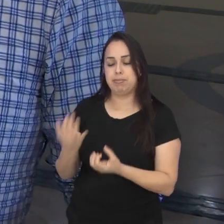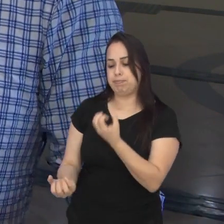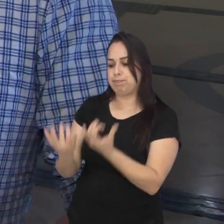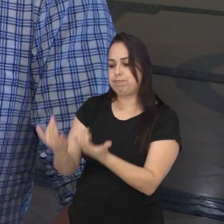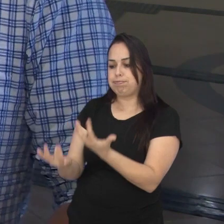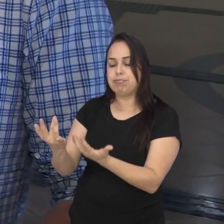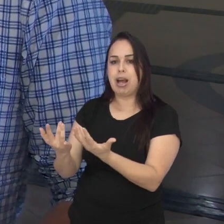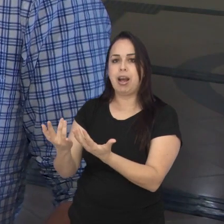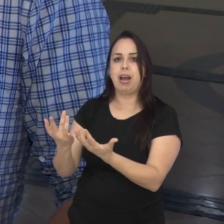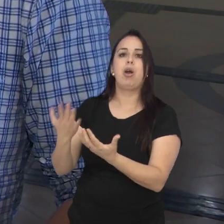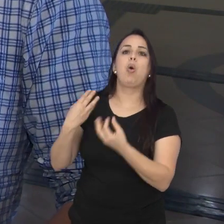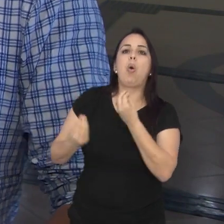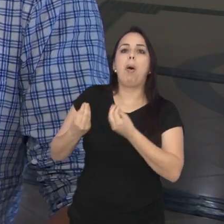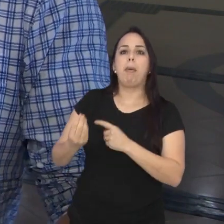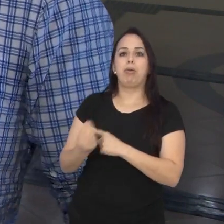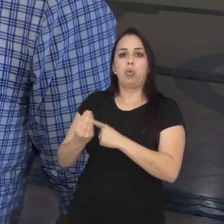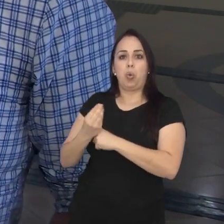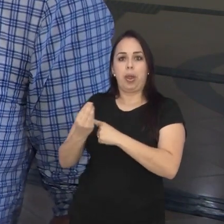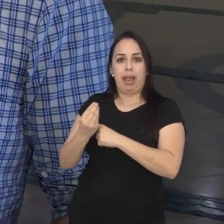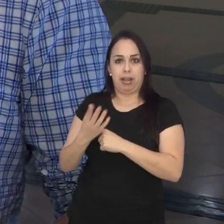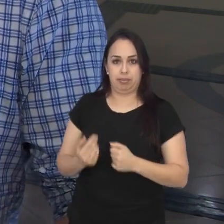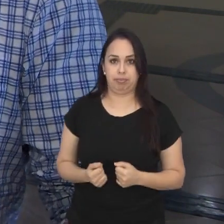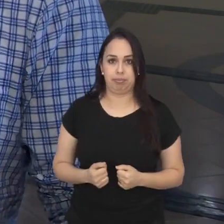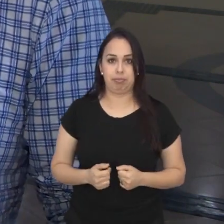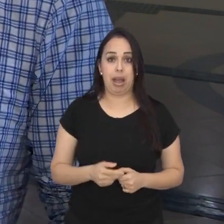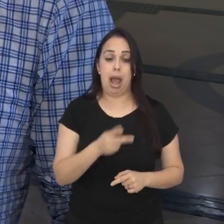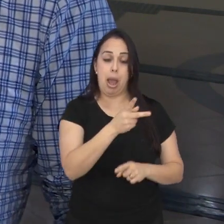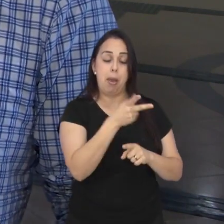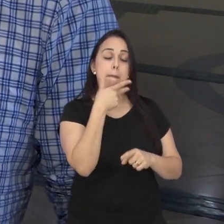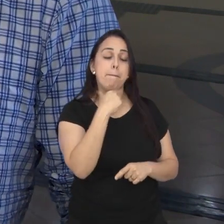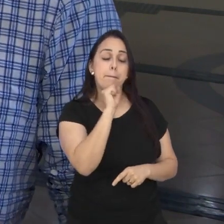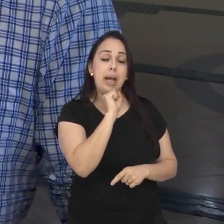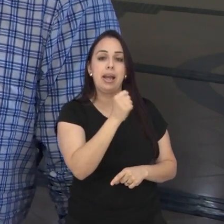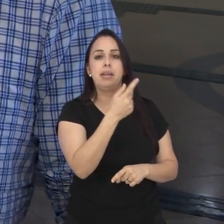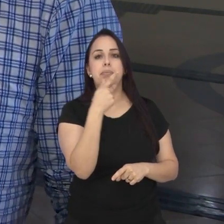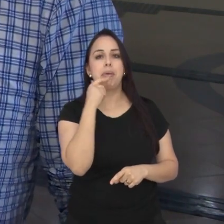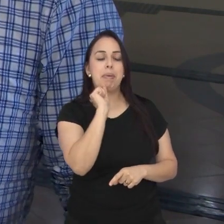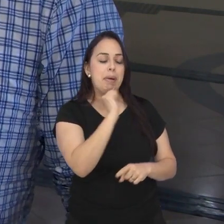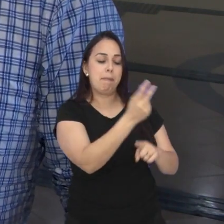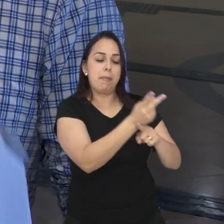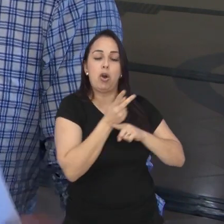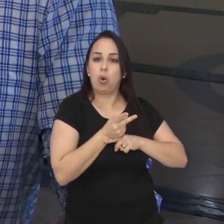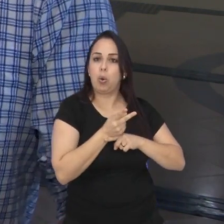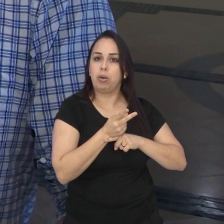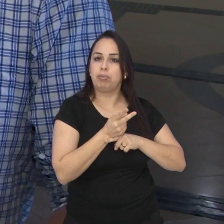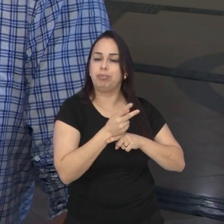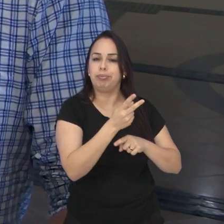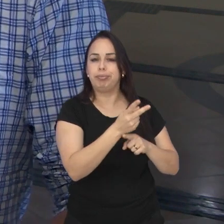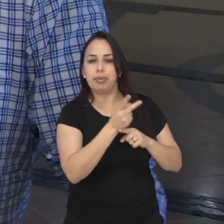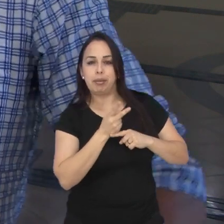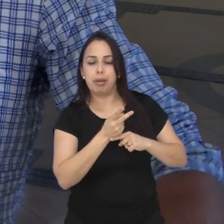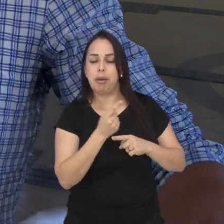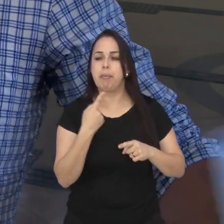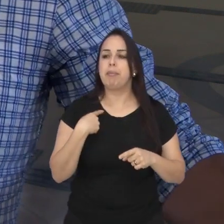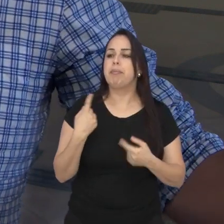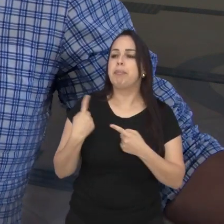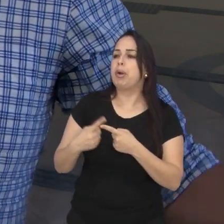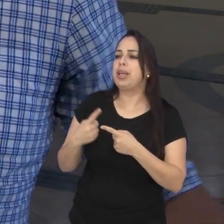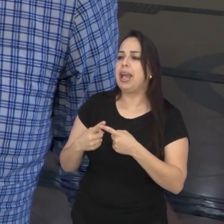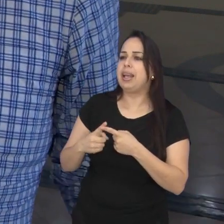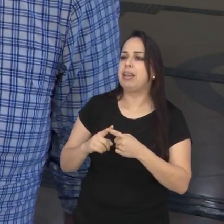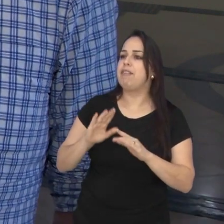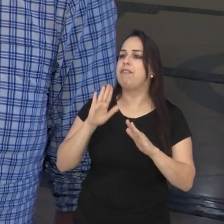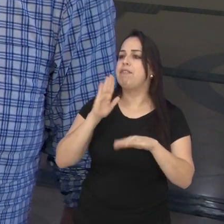E um dos pais me procuraram e falaram assim para mim, olha, por que vocês não estendem esse aprendizado para as escolas